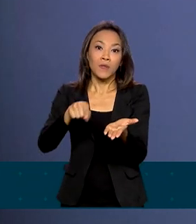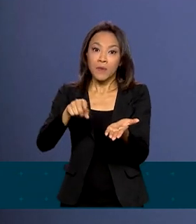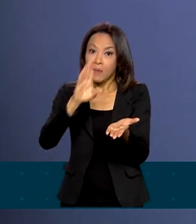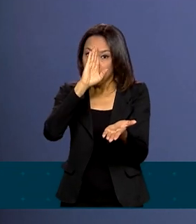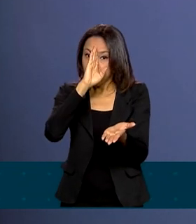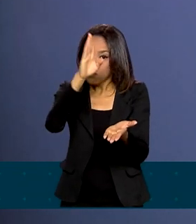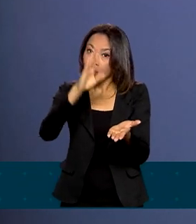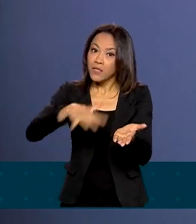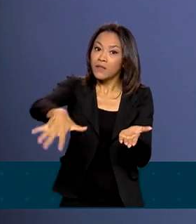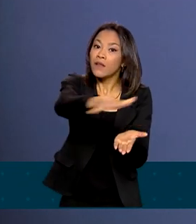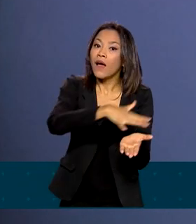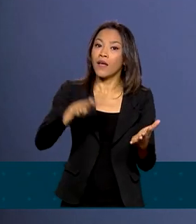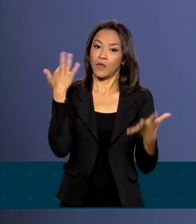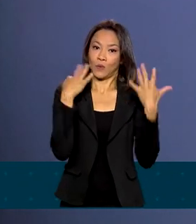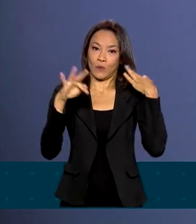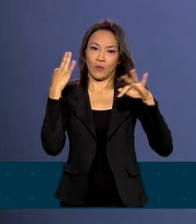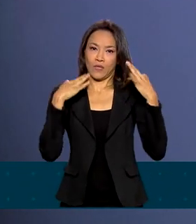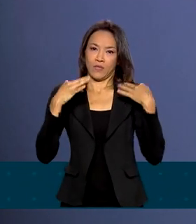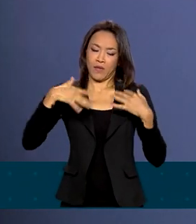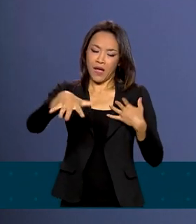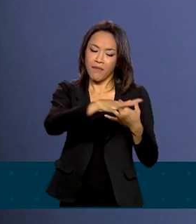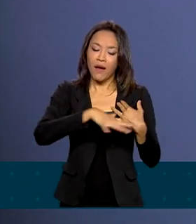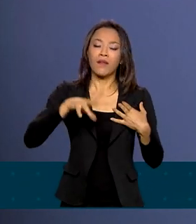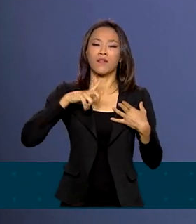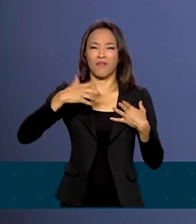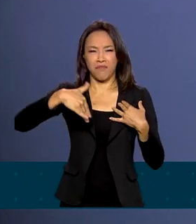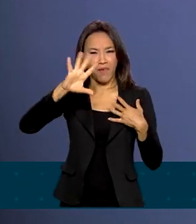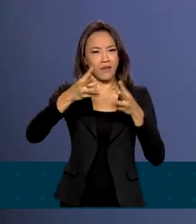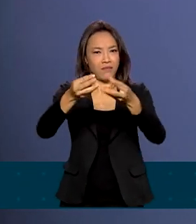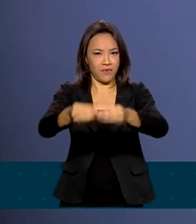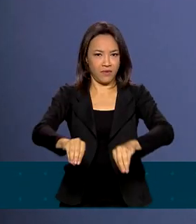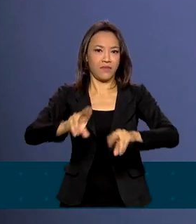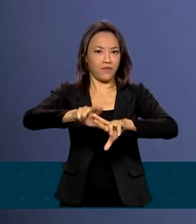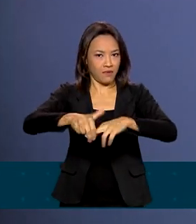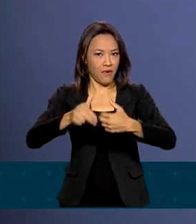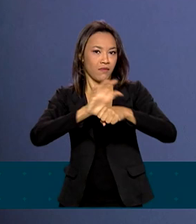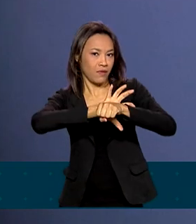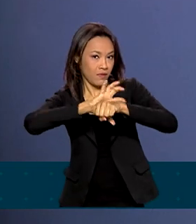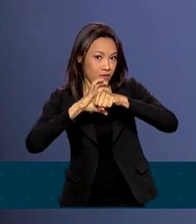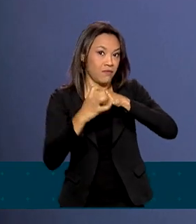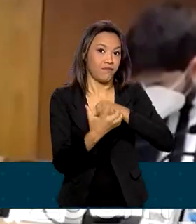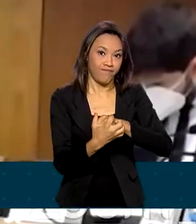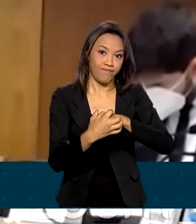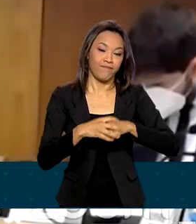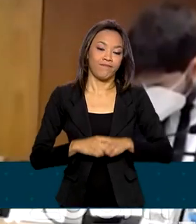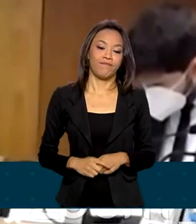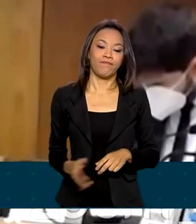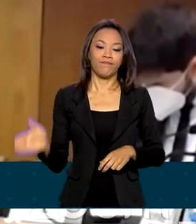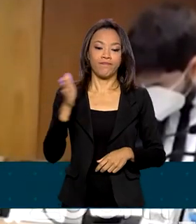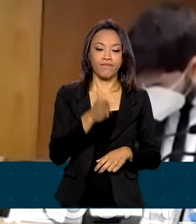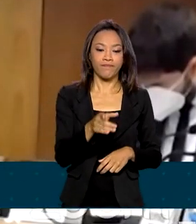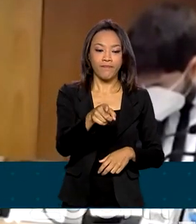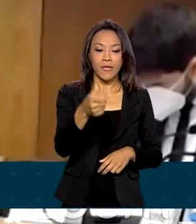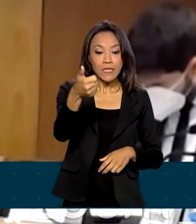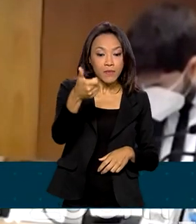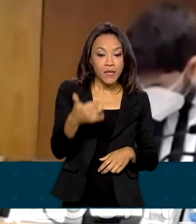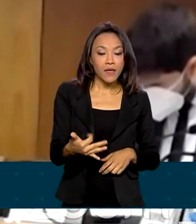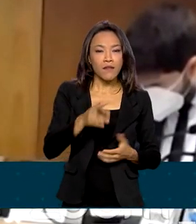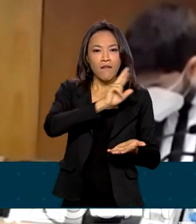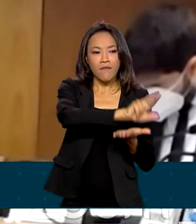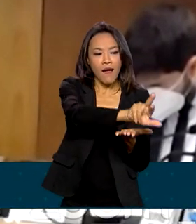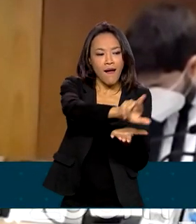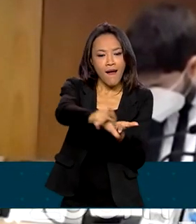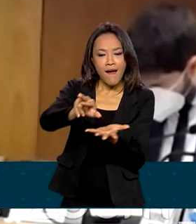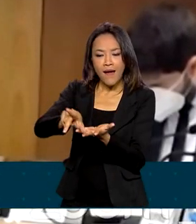recuperação do turismo, uma das áreas mais afetadas pela pandemia do coronavírus. Várias e várias áreas